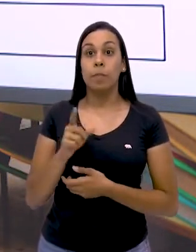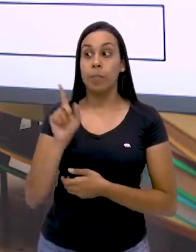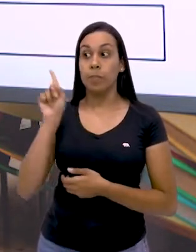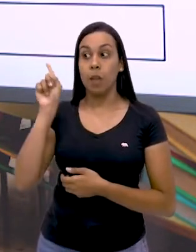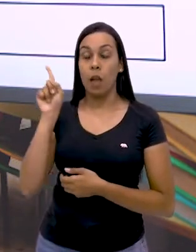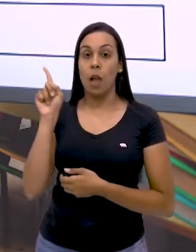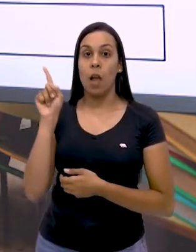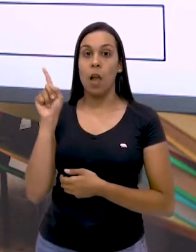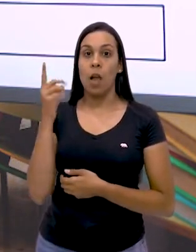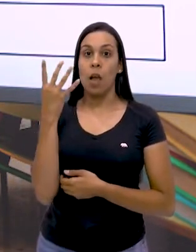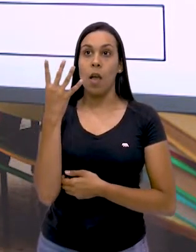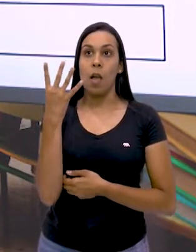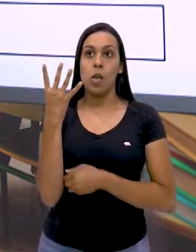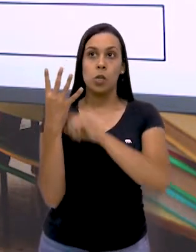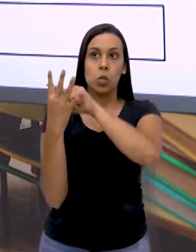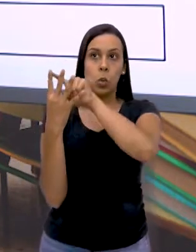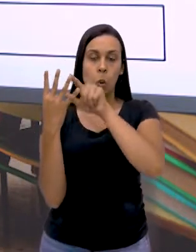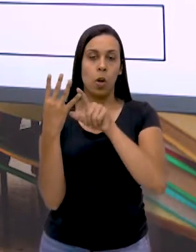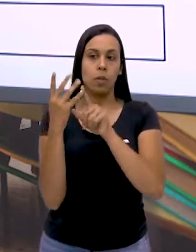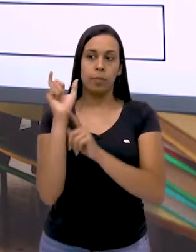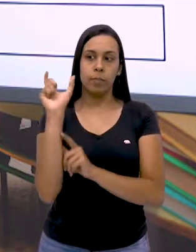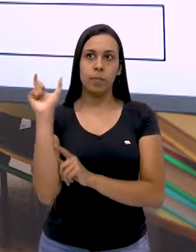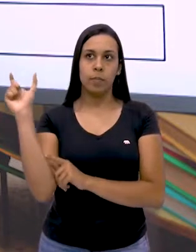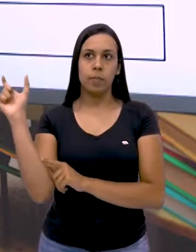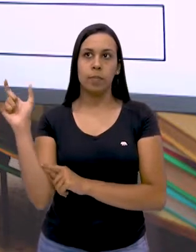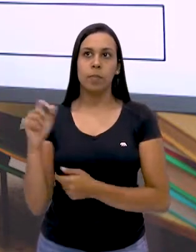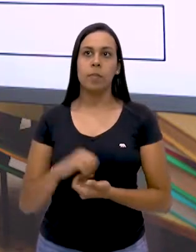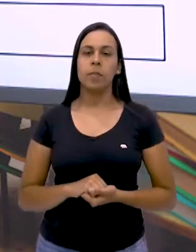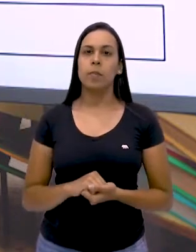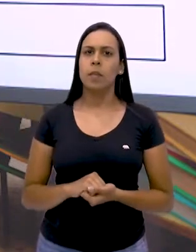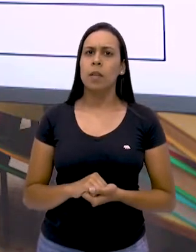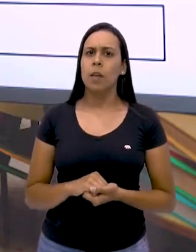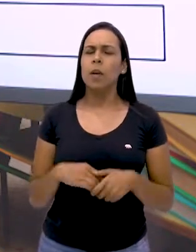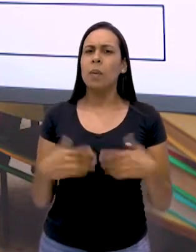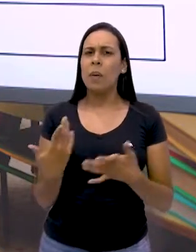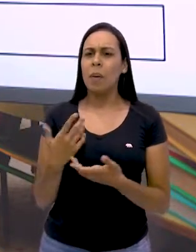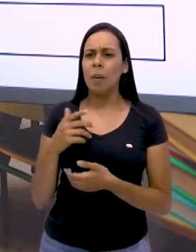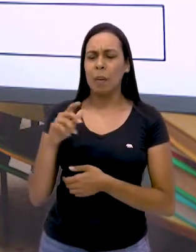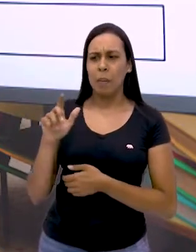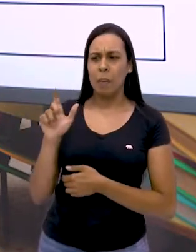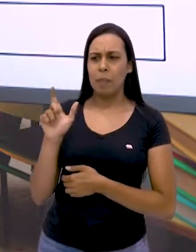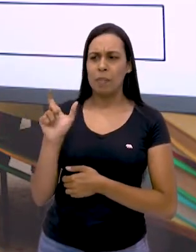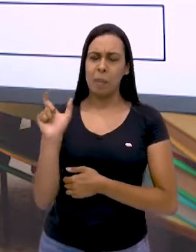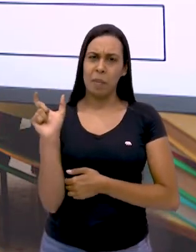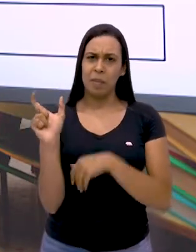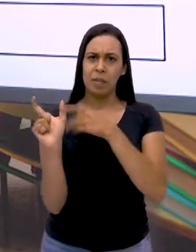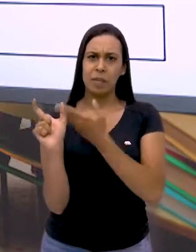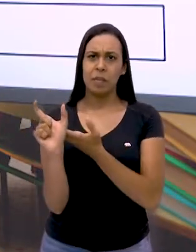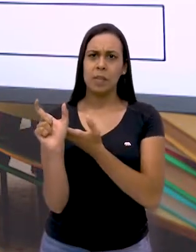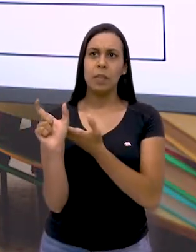palavrinhas aqui, ó, que está no quadro. Alegria, que palavra seria essa?